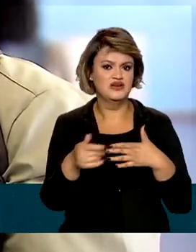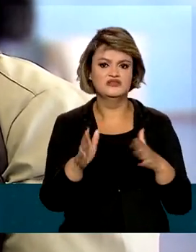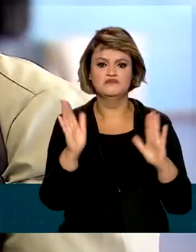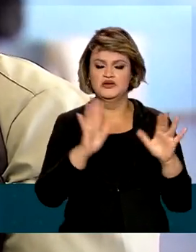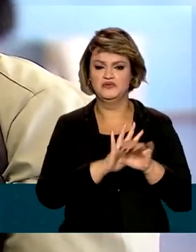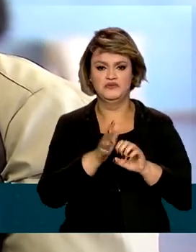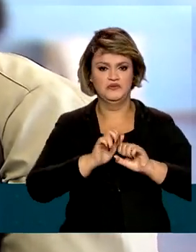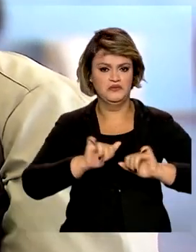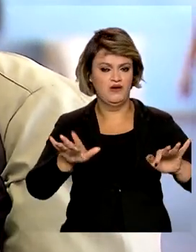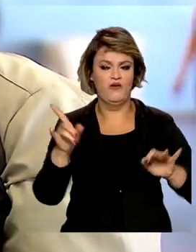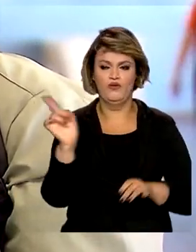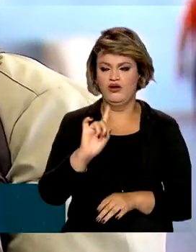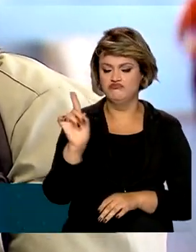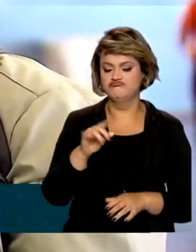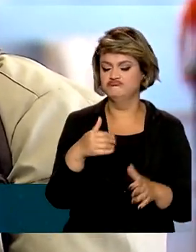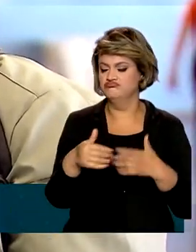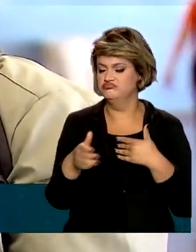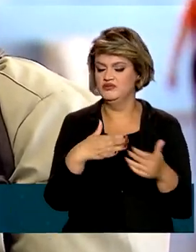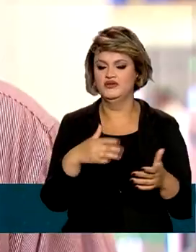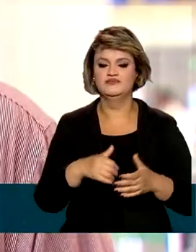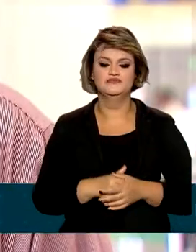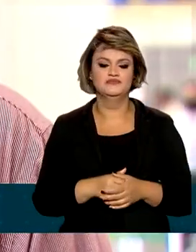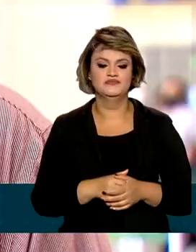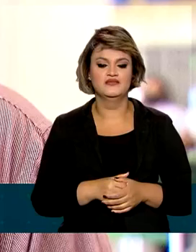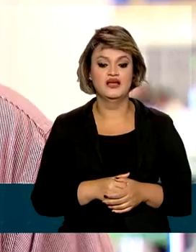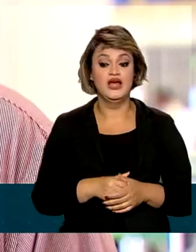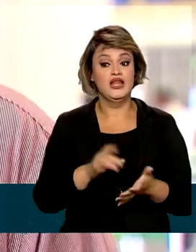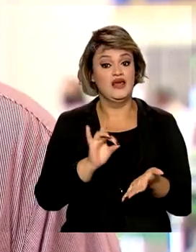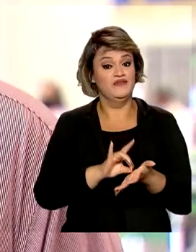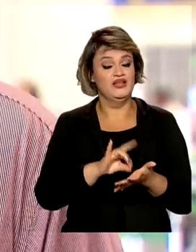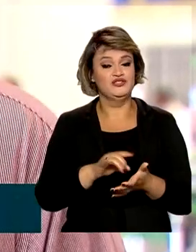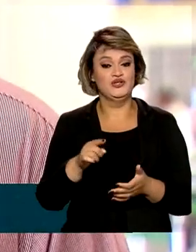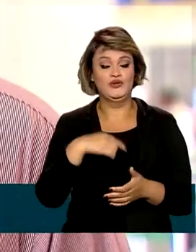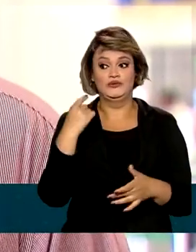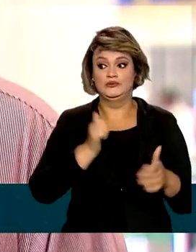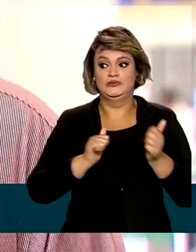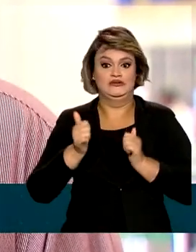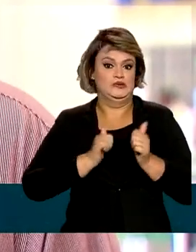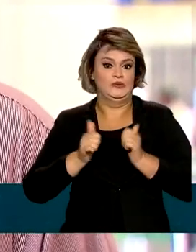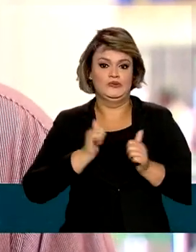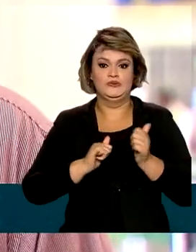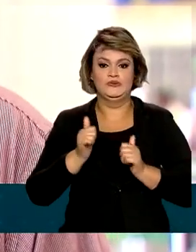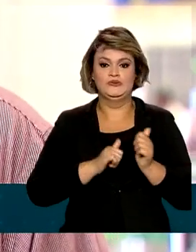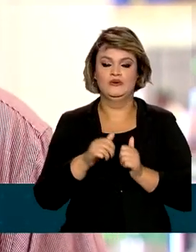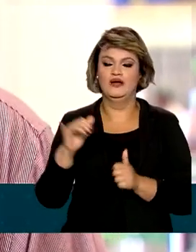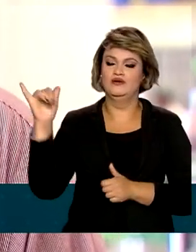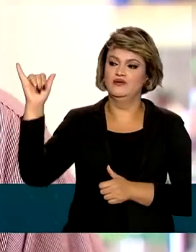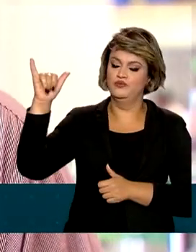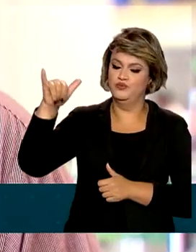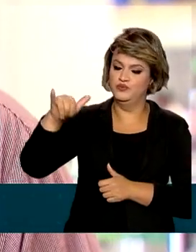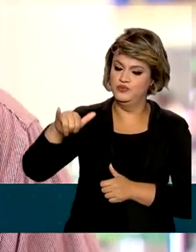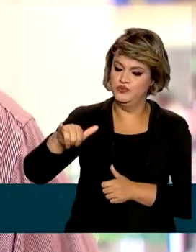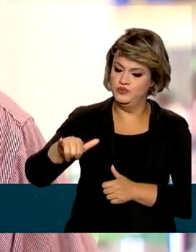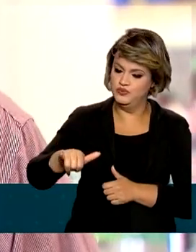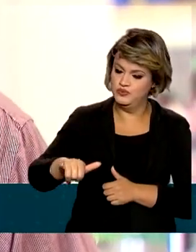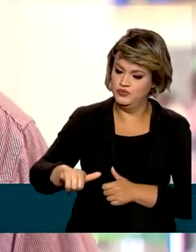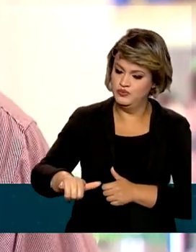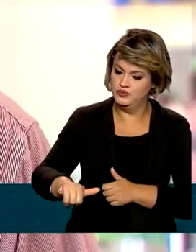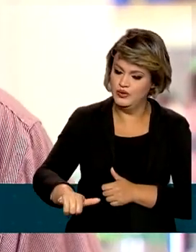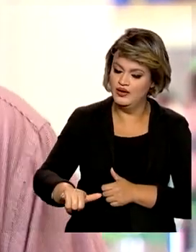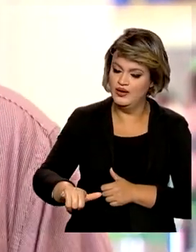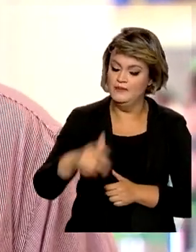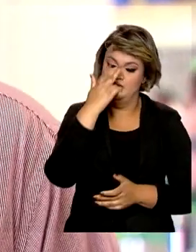Covid ou da aglomeração ou não. Na verdade, nós somos muito ansiosos. Então a aeronave mal desceu, começa a